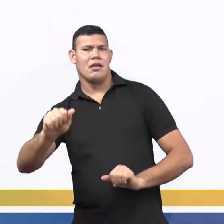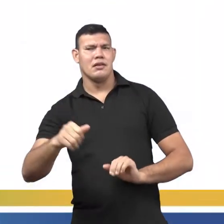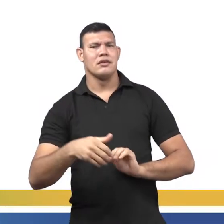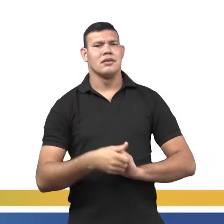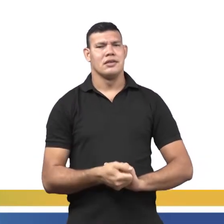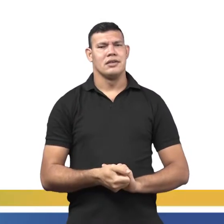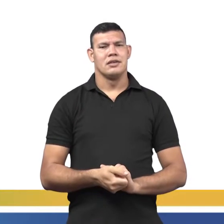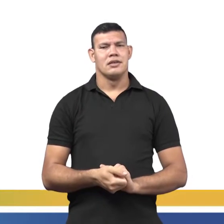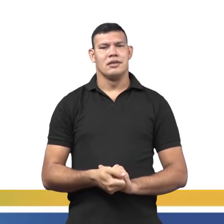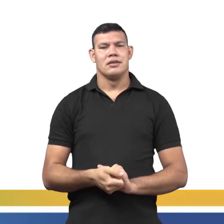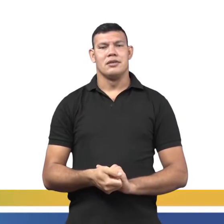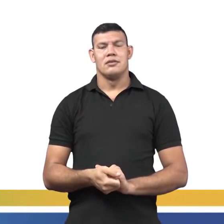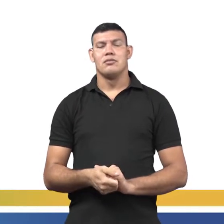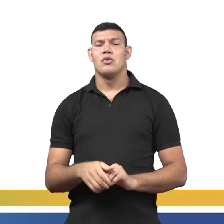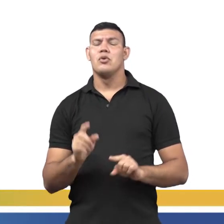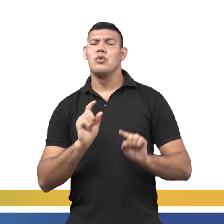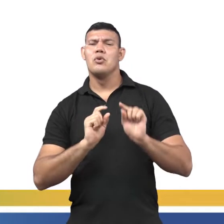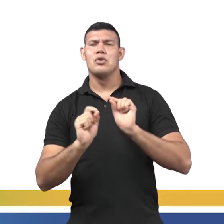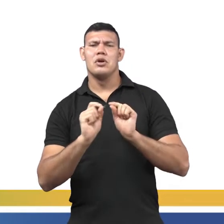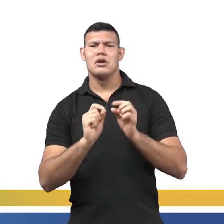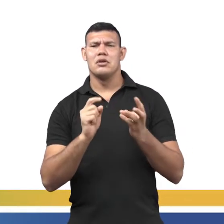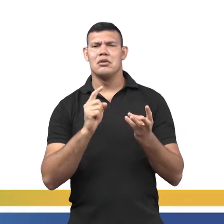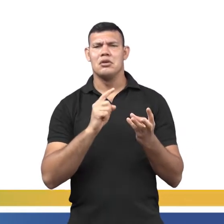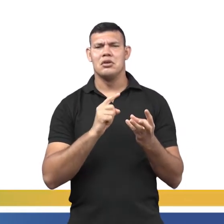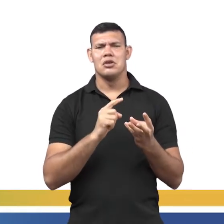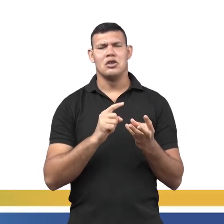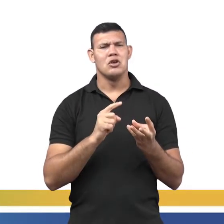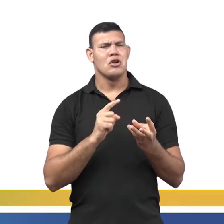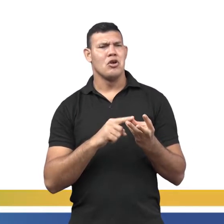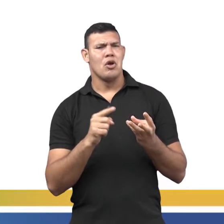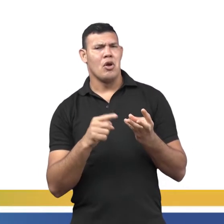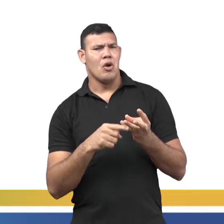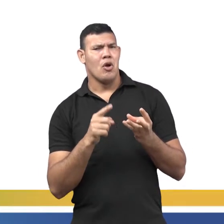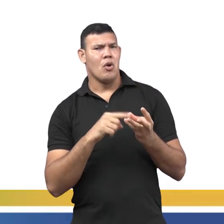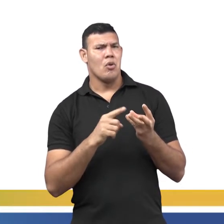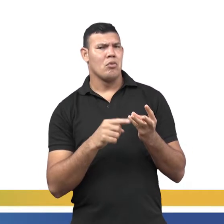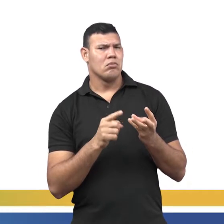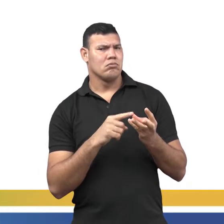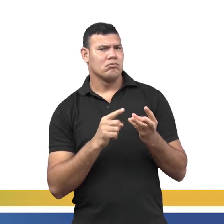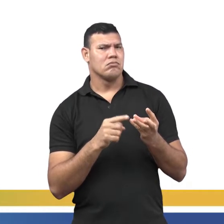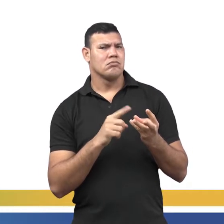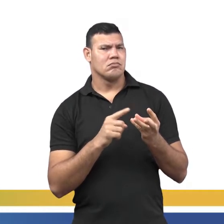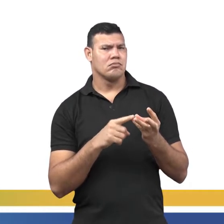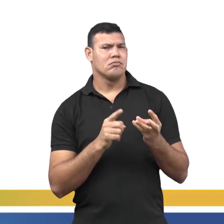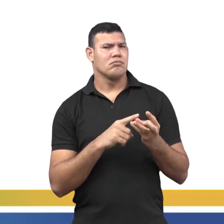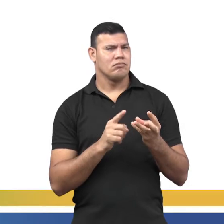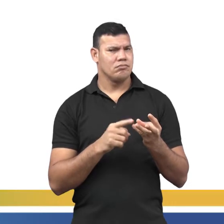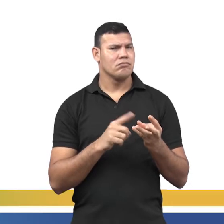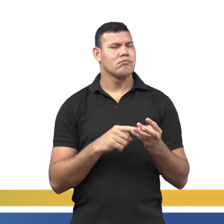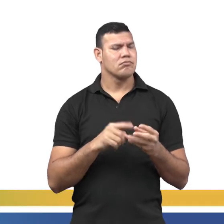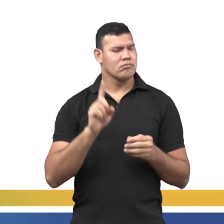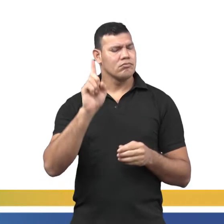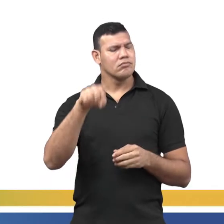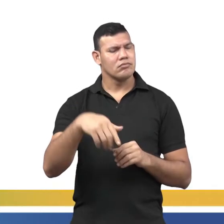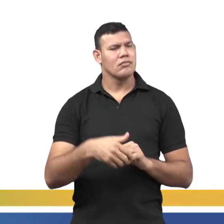é chamada de a grande mudança vocálica. O que era a grande mudança vocálica? A grande mudança vocálica foi a